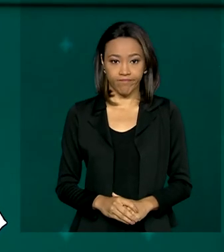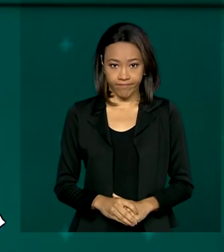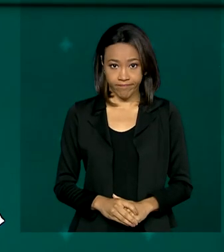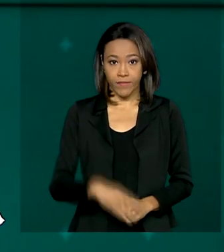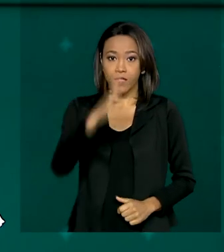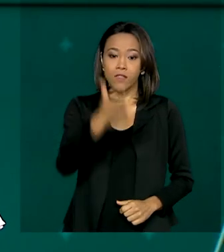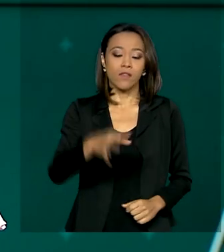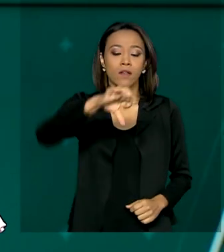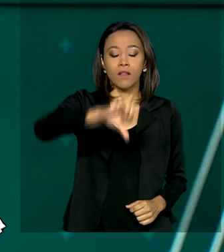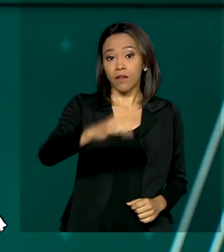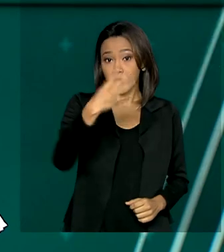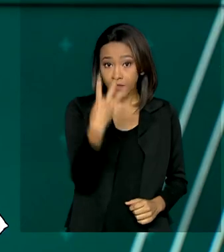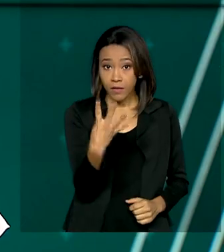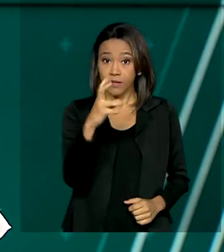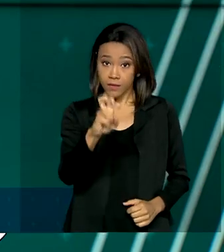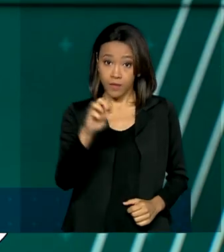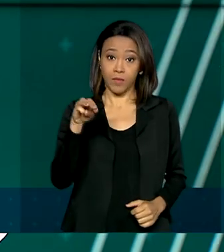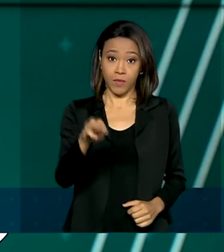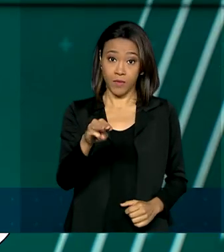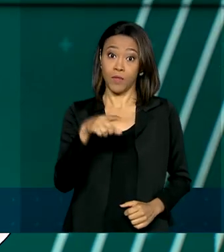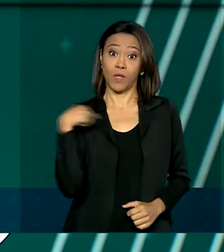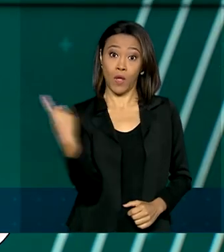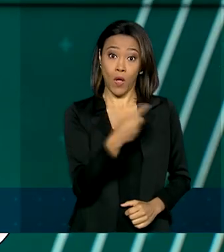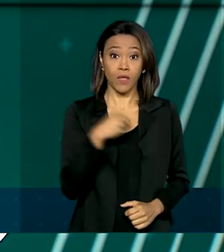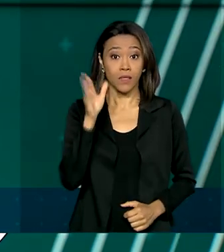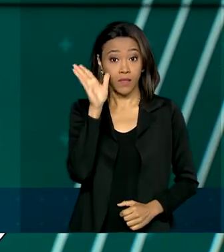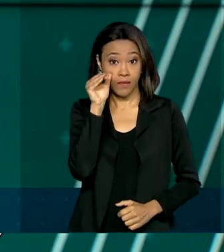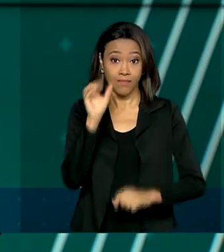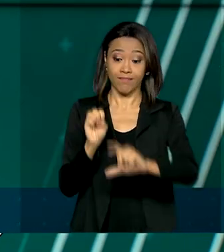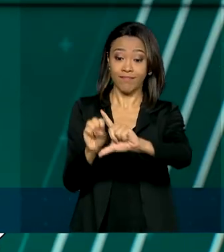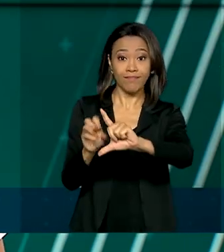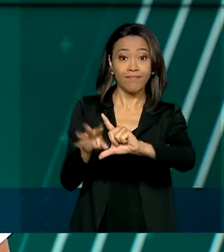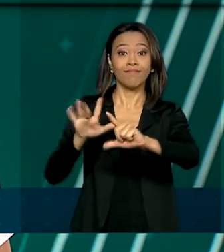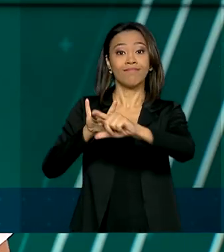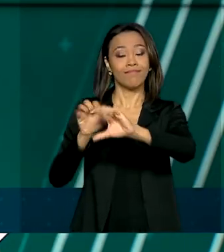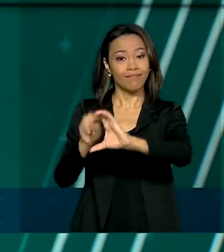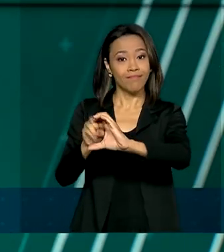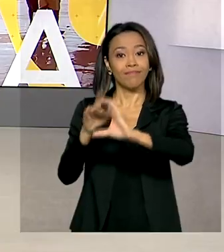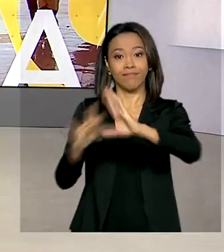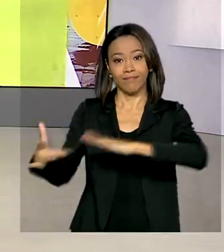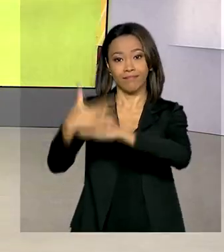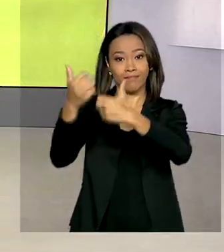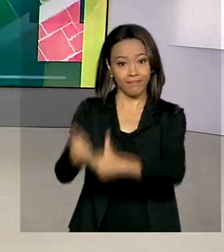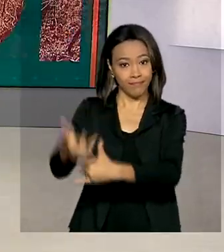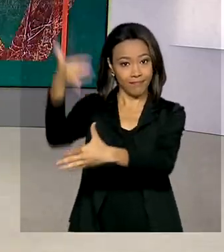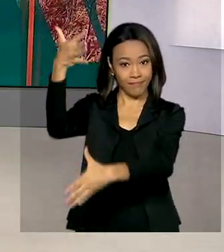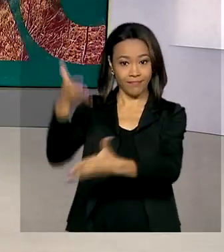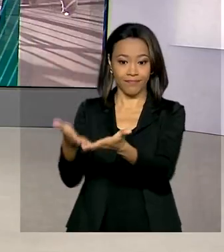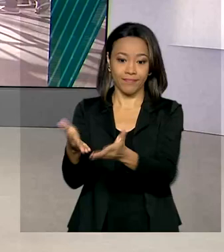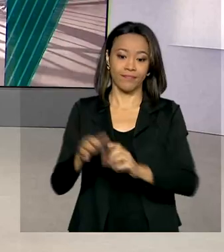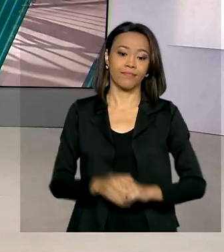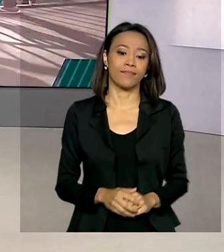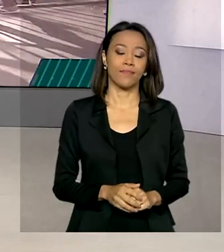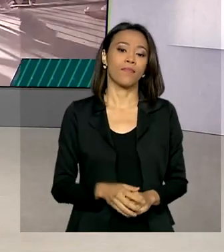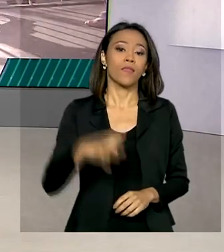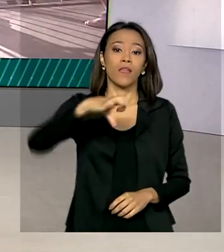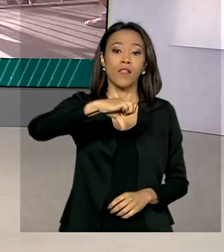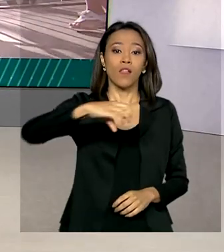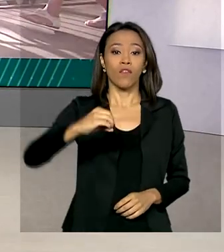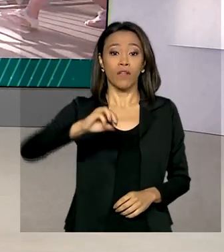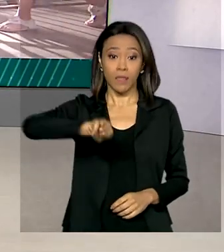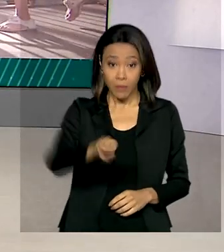São 9 horas e 45 minutos, estamos ao vivo também pelas redes sociais. 90 milhões de reais foram